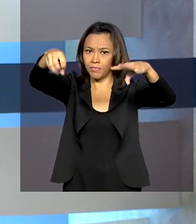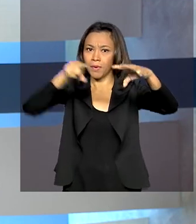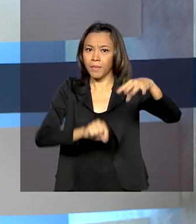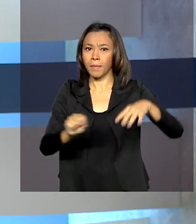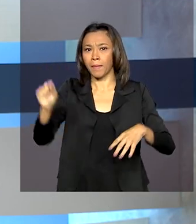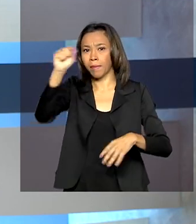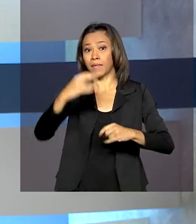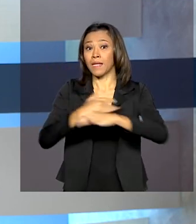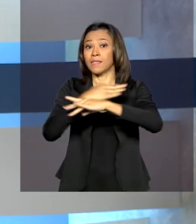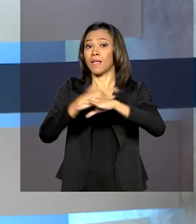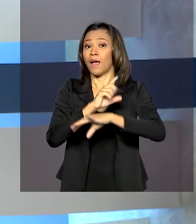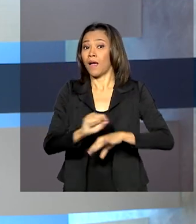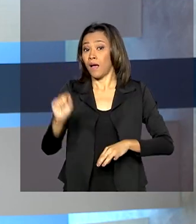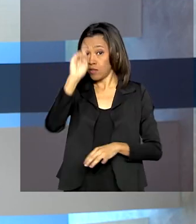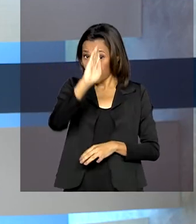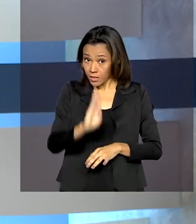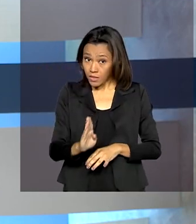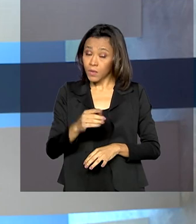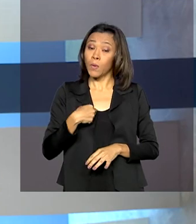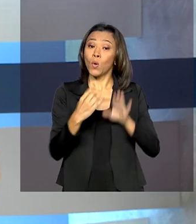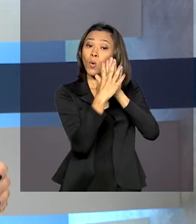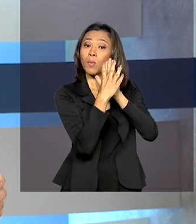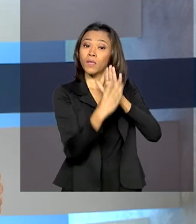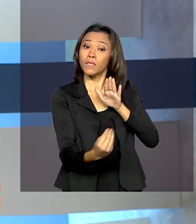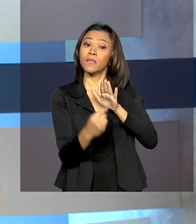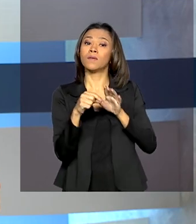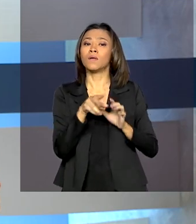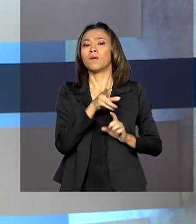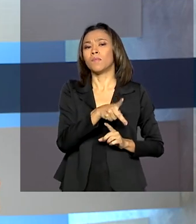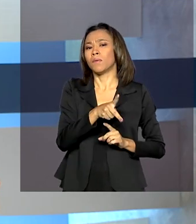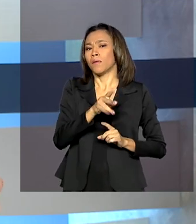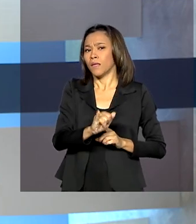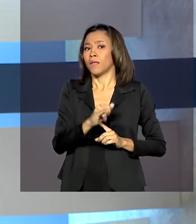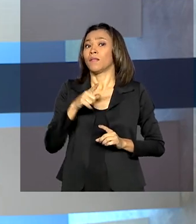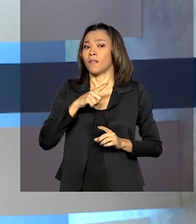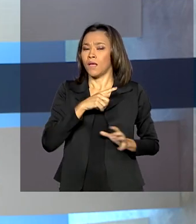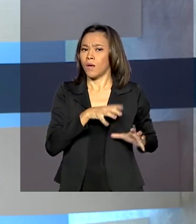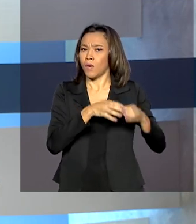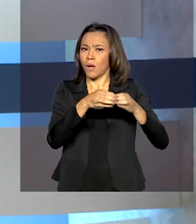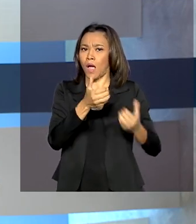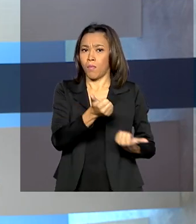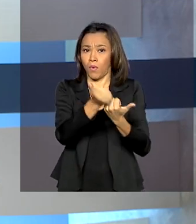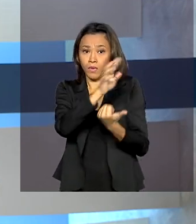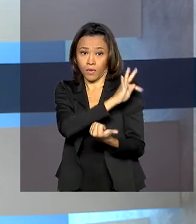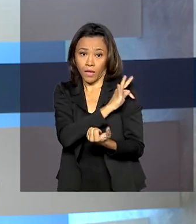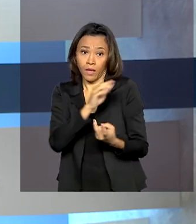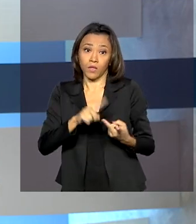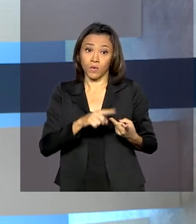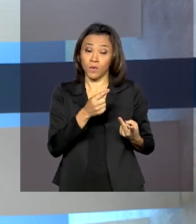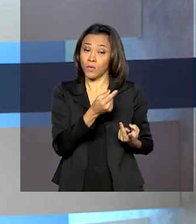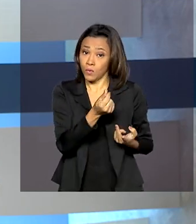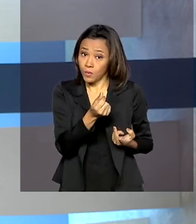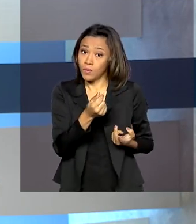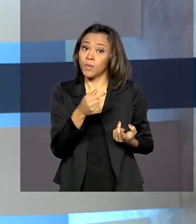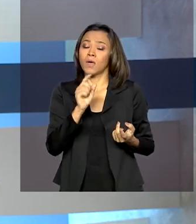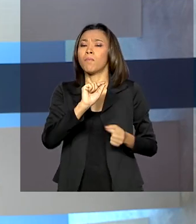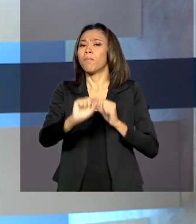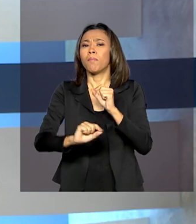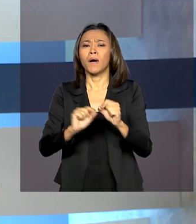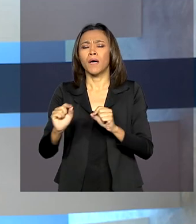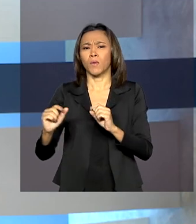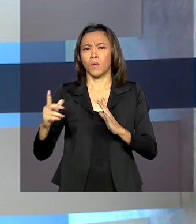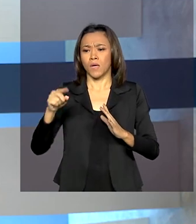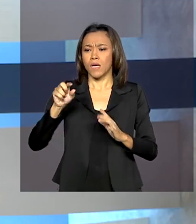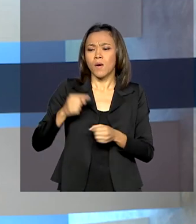O programa de parceria de investimentos oferece capacitação, apoio técnico e financeiro no processo de concessão para que os